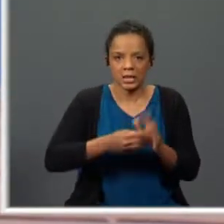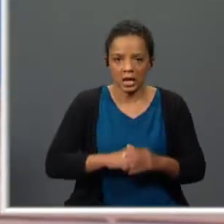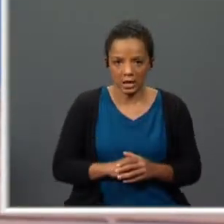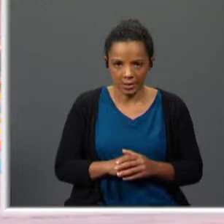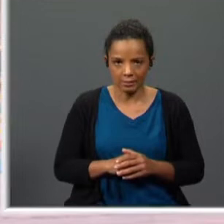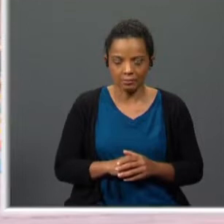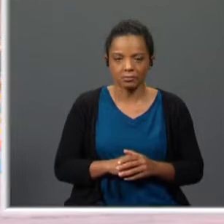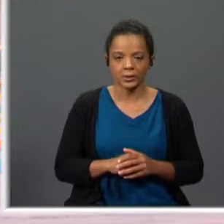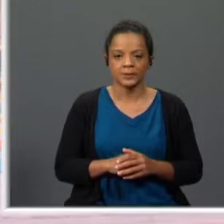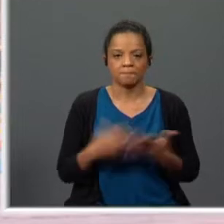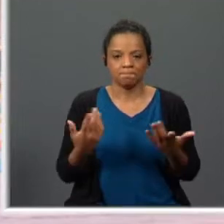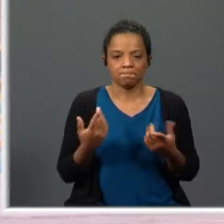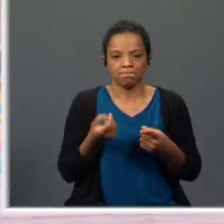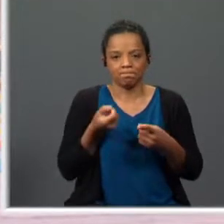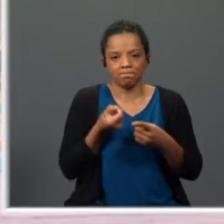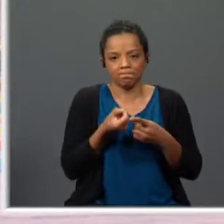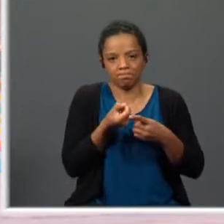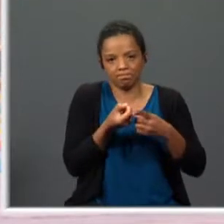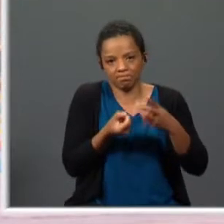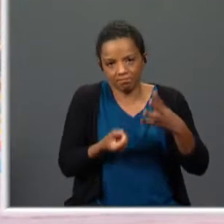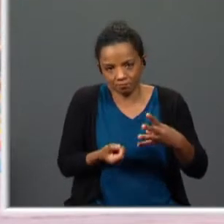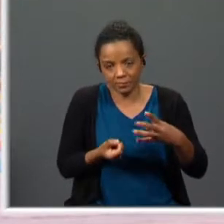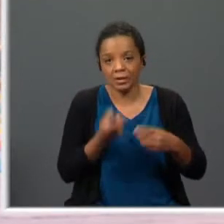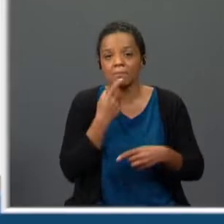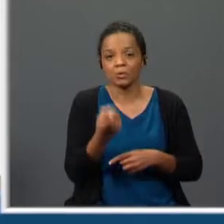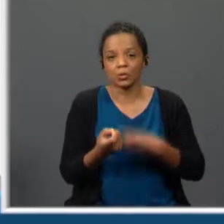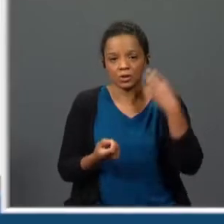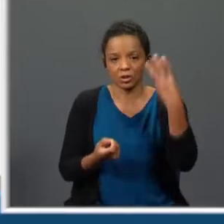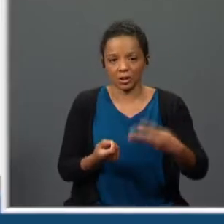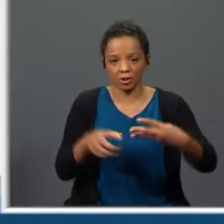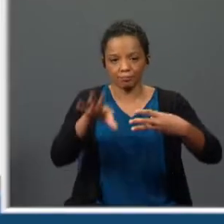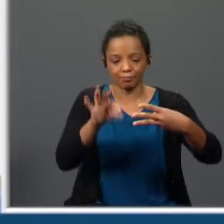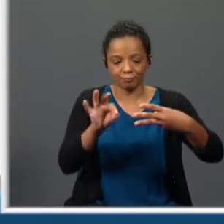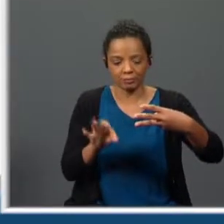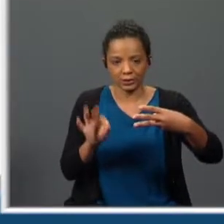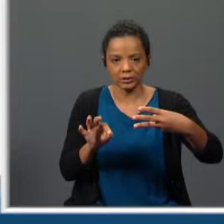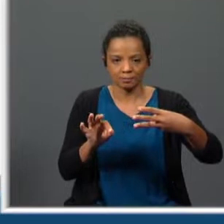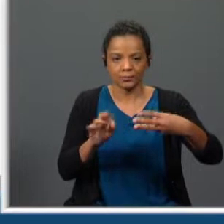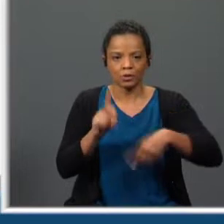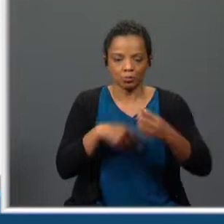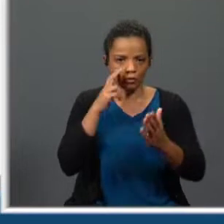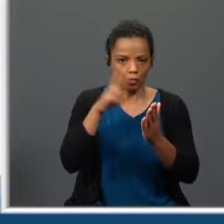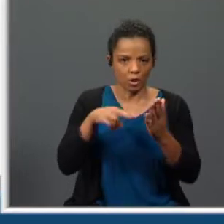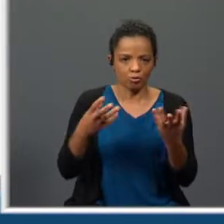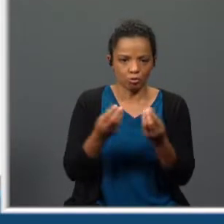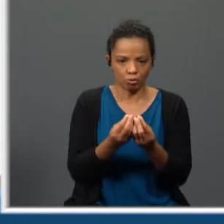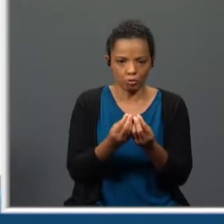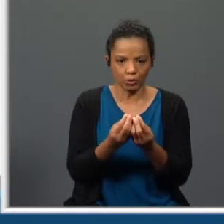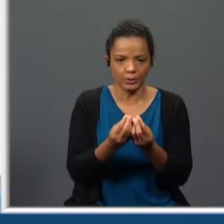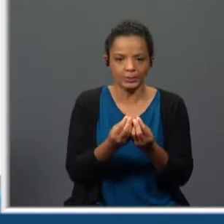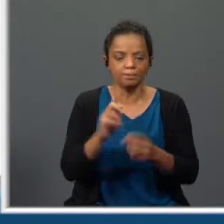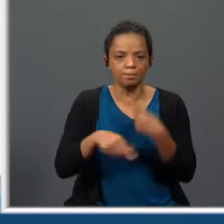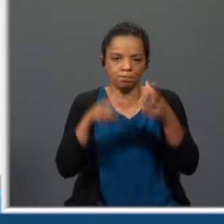vou-te apresentar as várias questões, são três questões de escolha múltipla, que estão ali, que vou ler contigo, depois